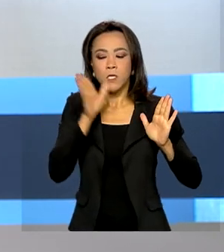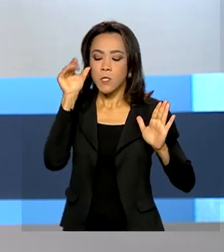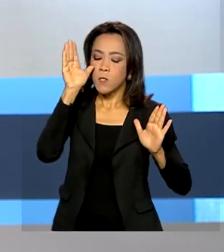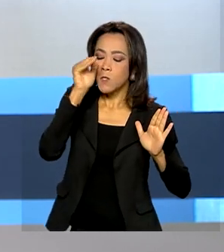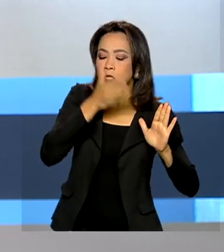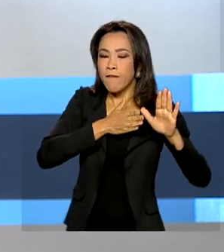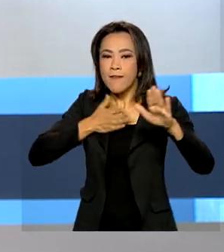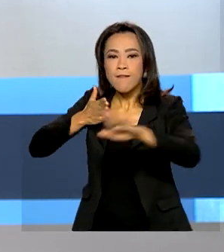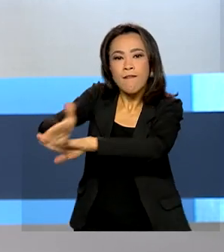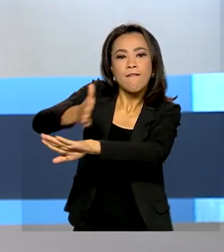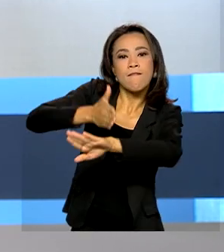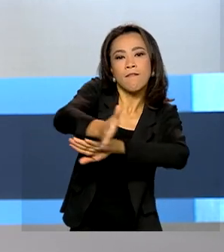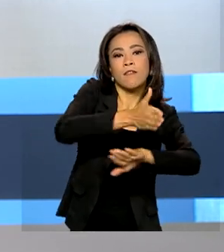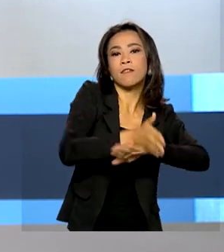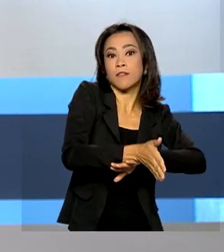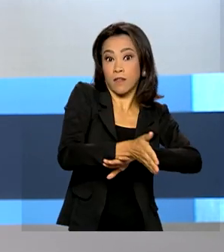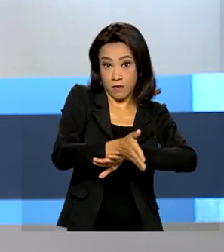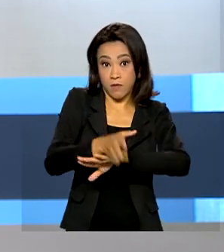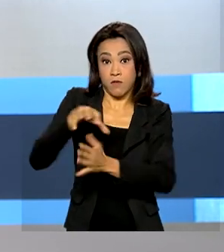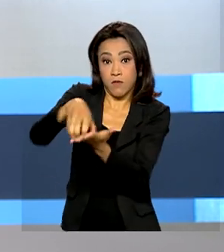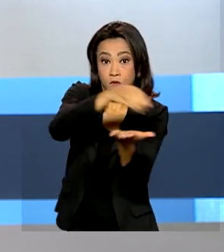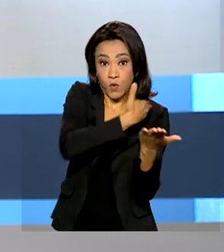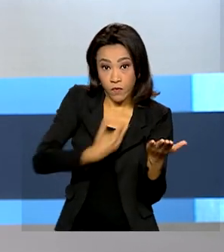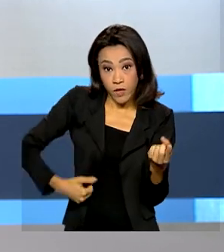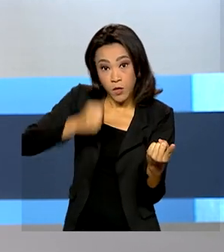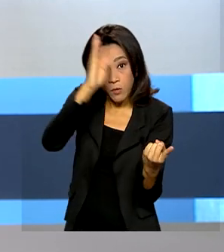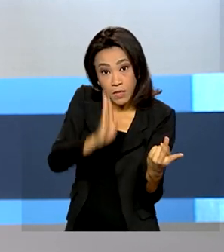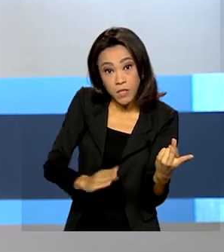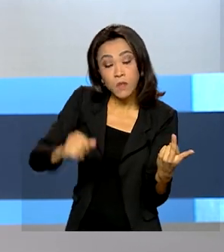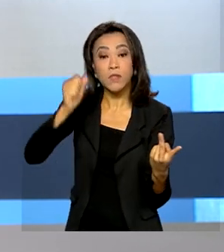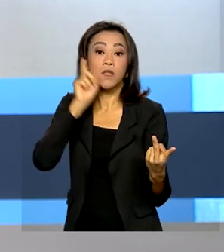públicas e privadas no Brasil, Estados Unidos, Portugal e Colômbia.